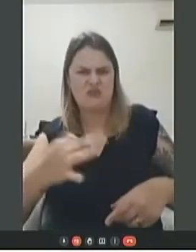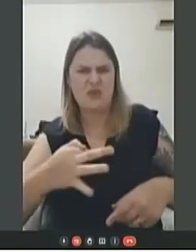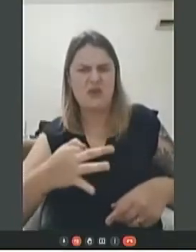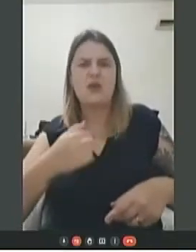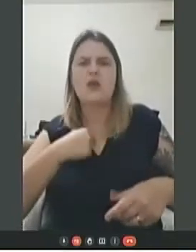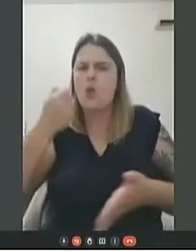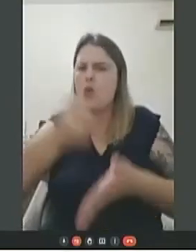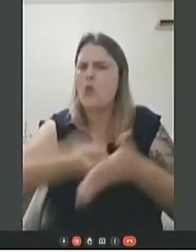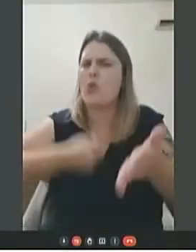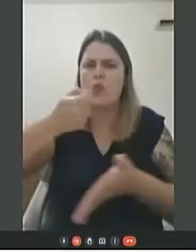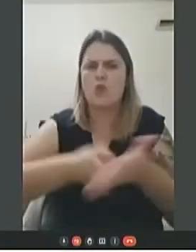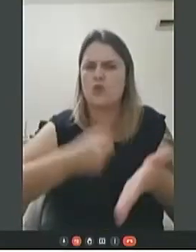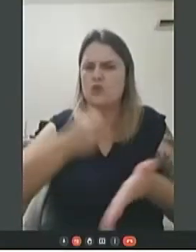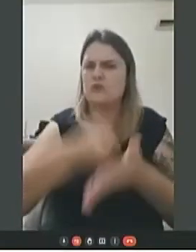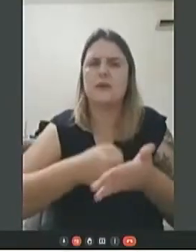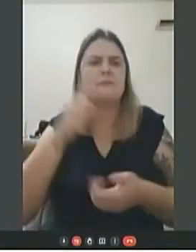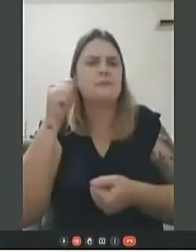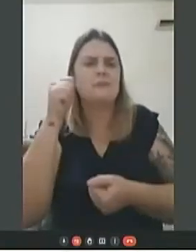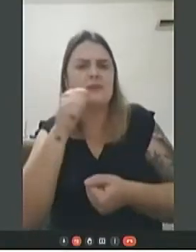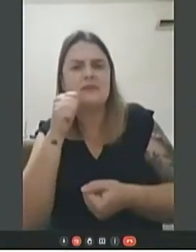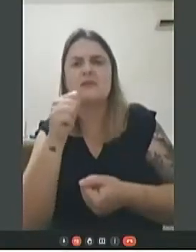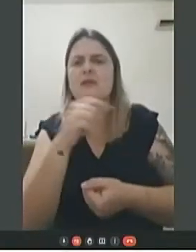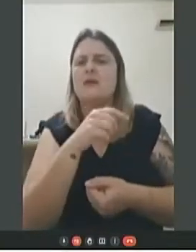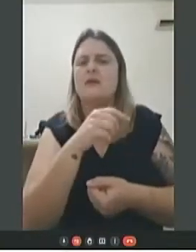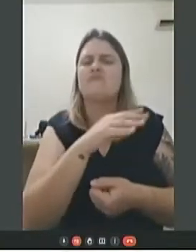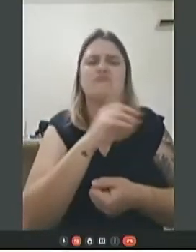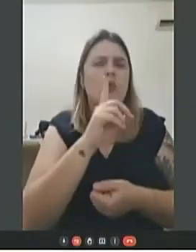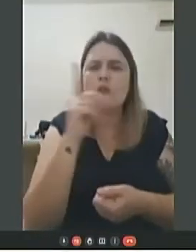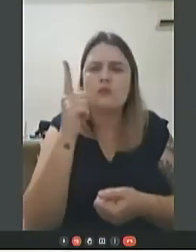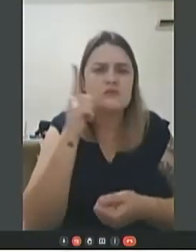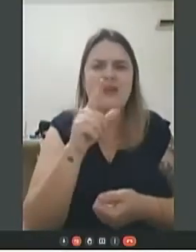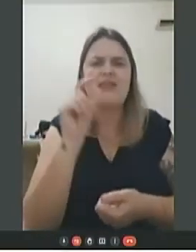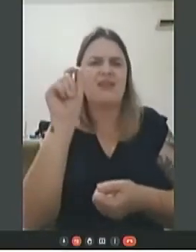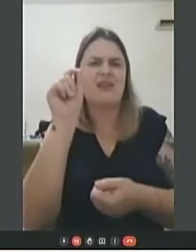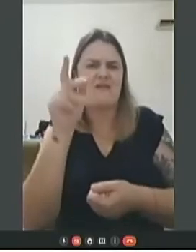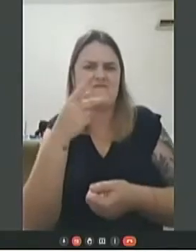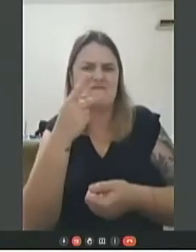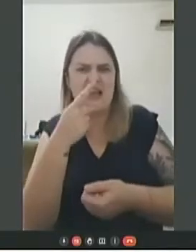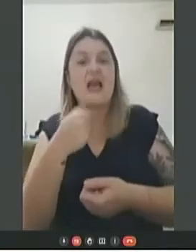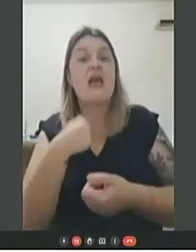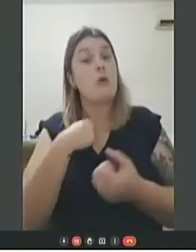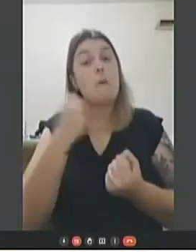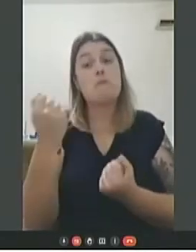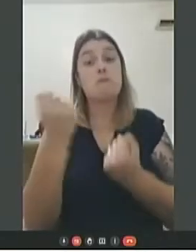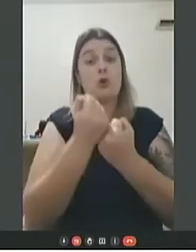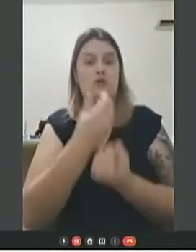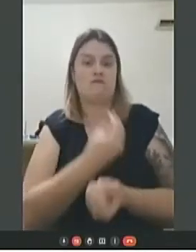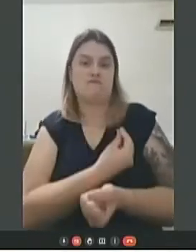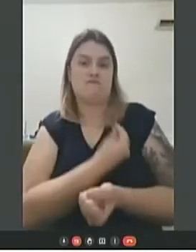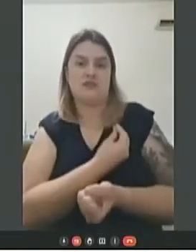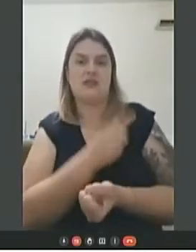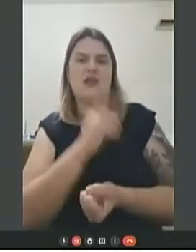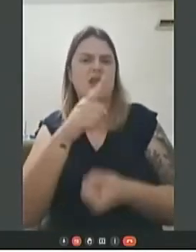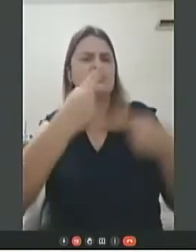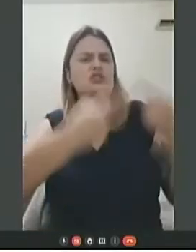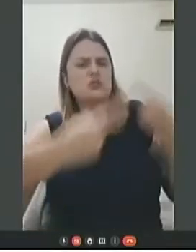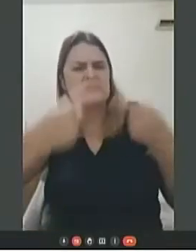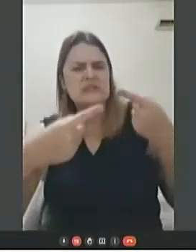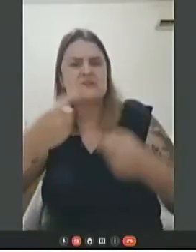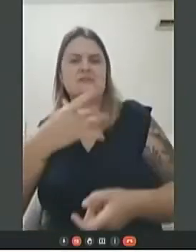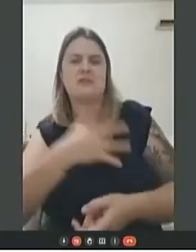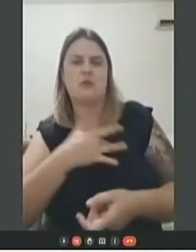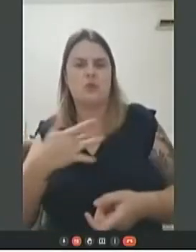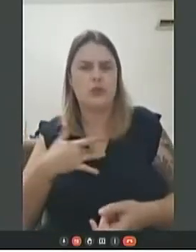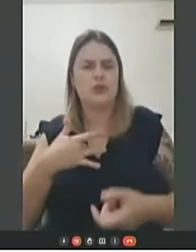meninas e mulheres não conseguem. Então, para quem diz que é pró-vida, ser pró-vida é discutir saúde, educação,